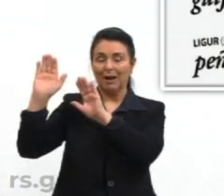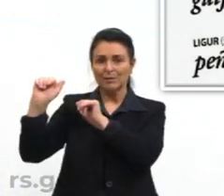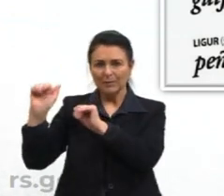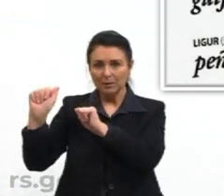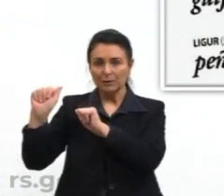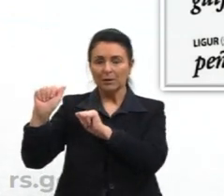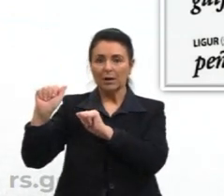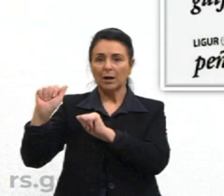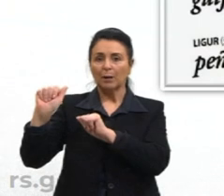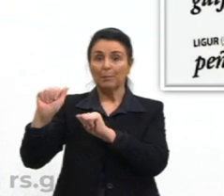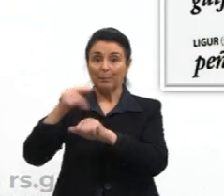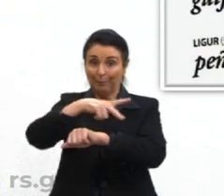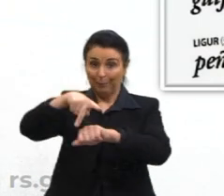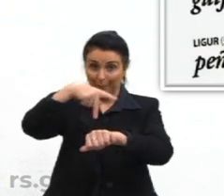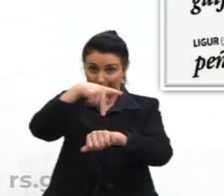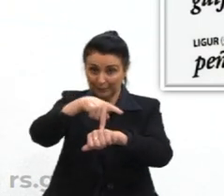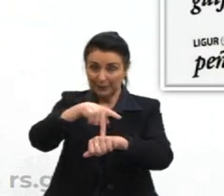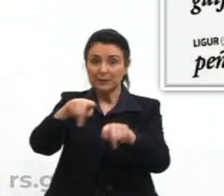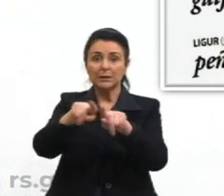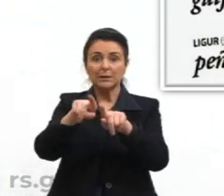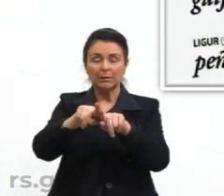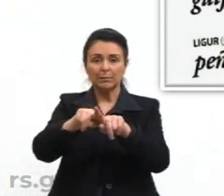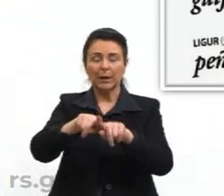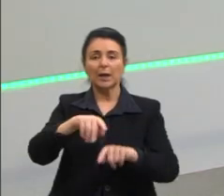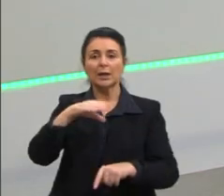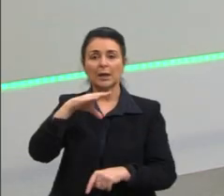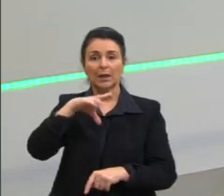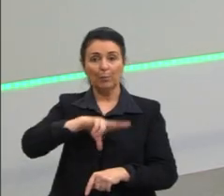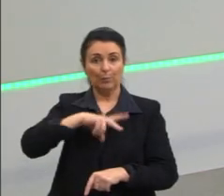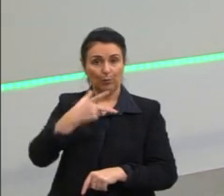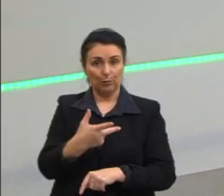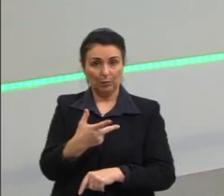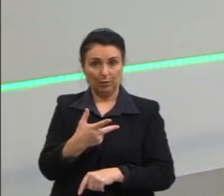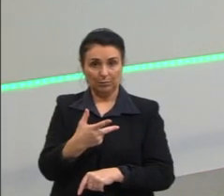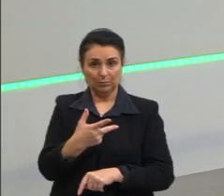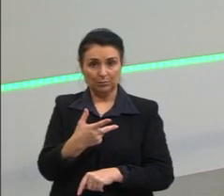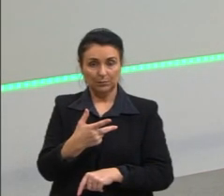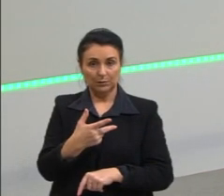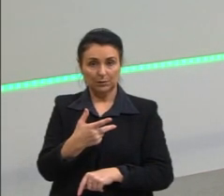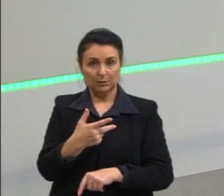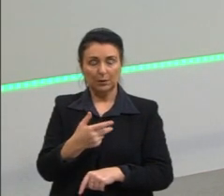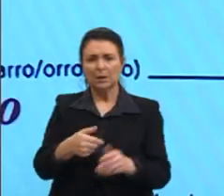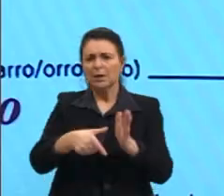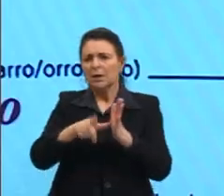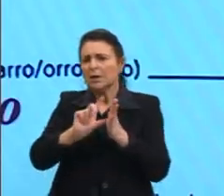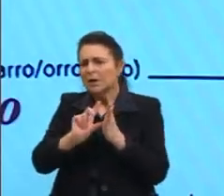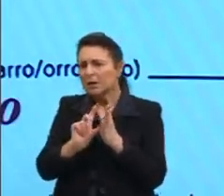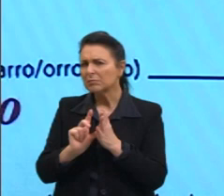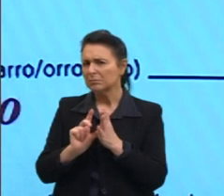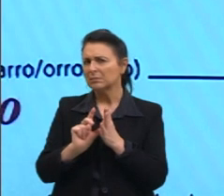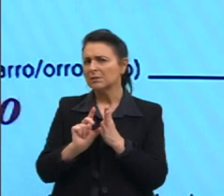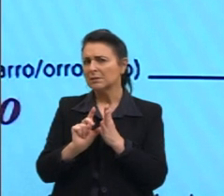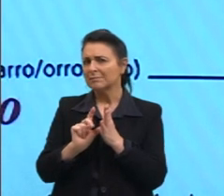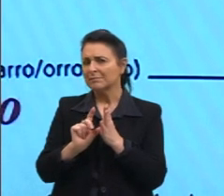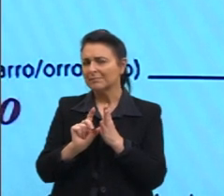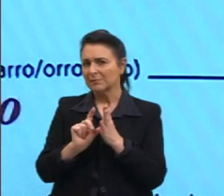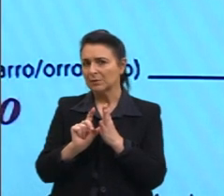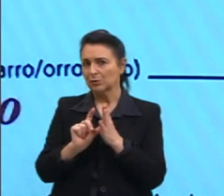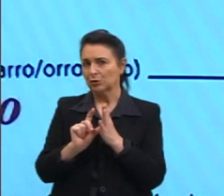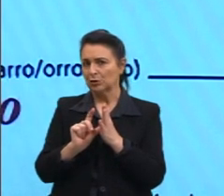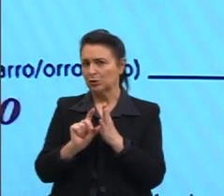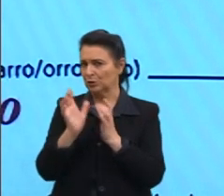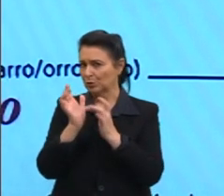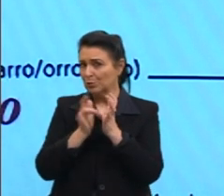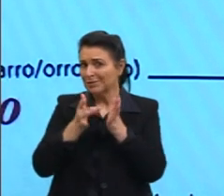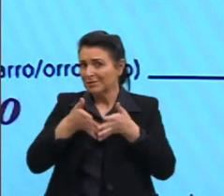a maior parte do território pertence à Espanha, antes, muito antes de Cristo,